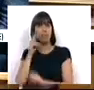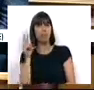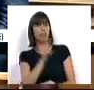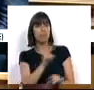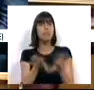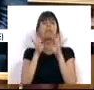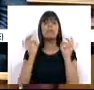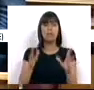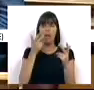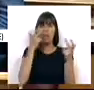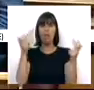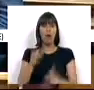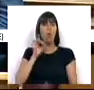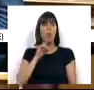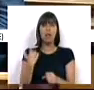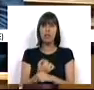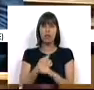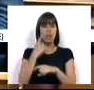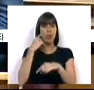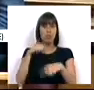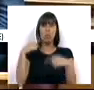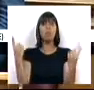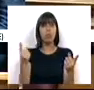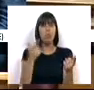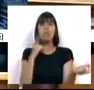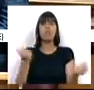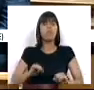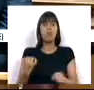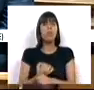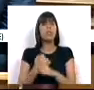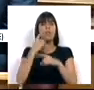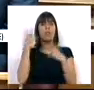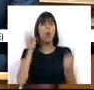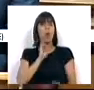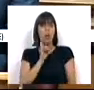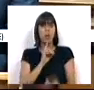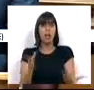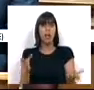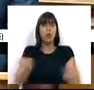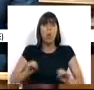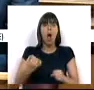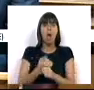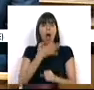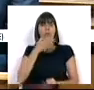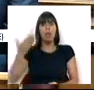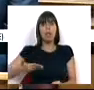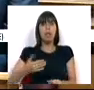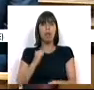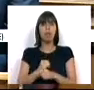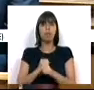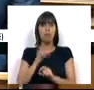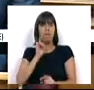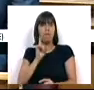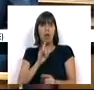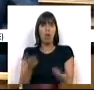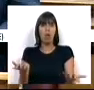ao mesmo tempo que enfraquece a qualidade dos serviços públicos, porque não pode haver serviços públicos de qualidade, sem emprego com direitos e sem trabalhadores